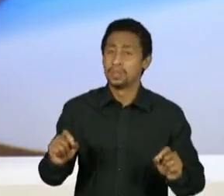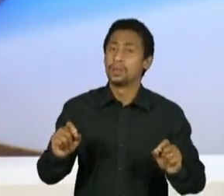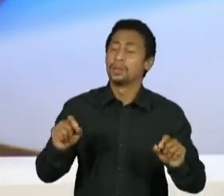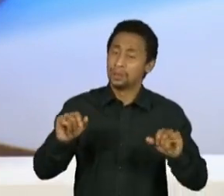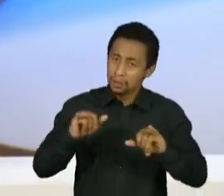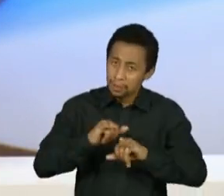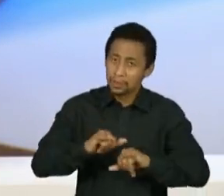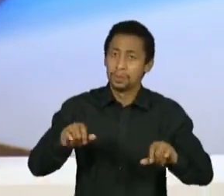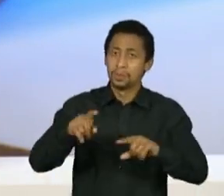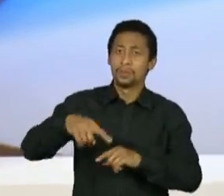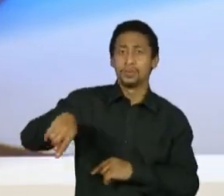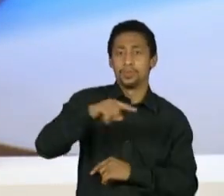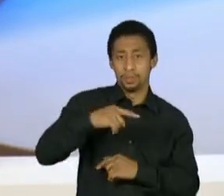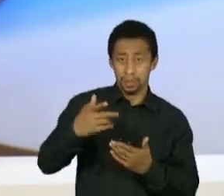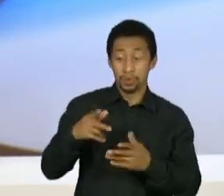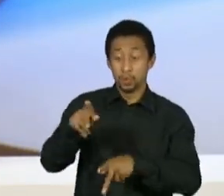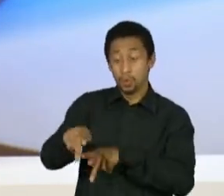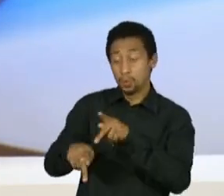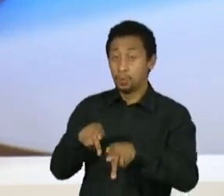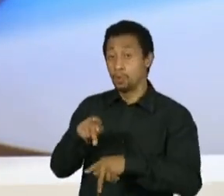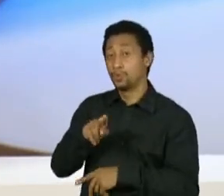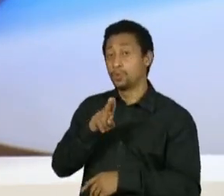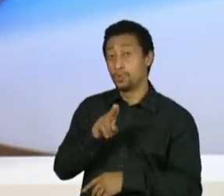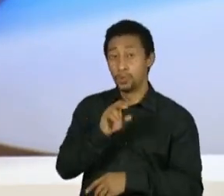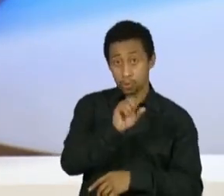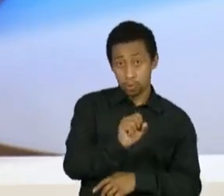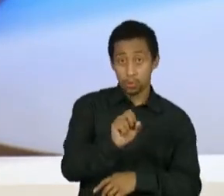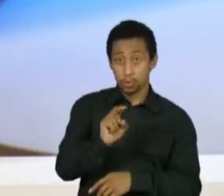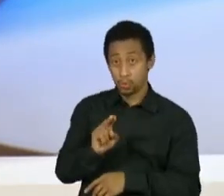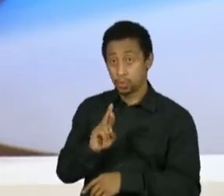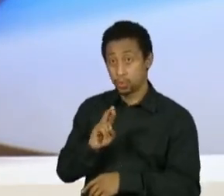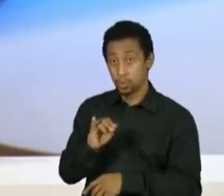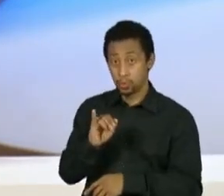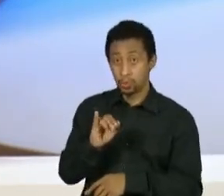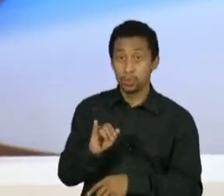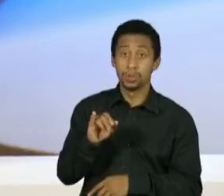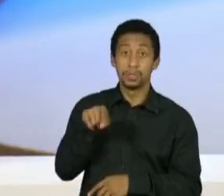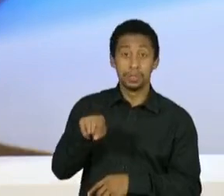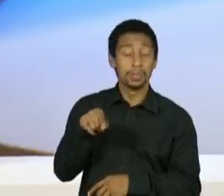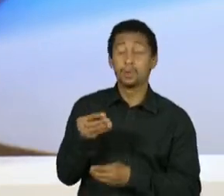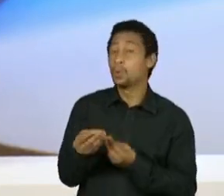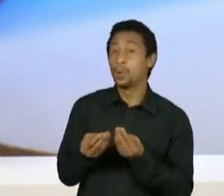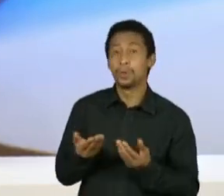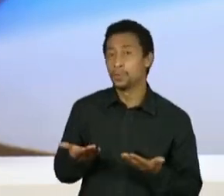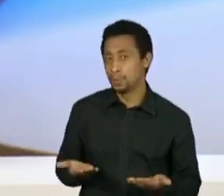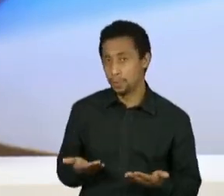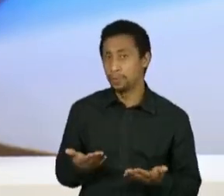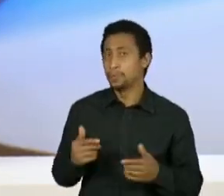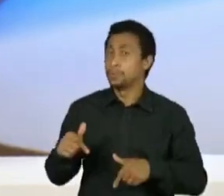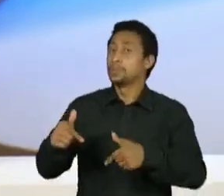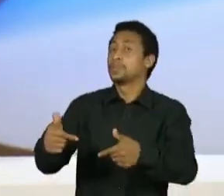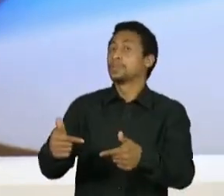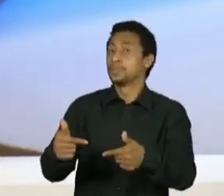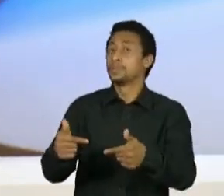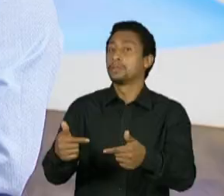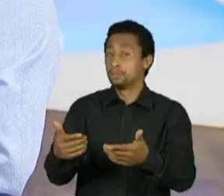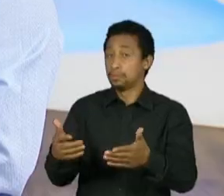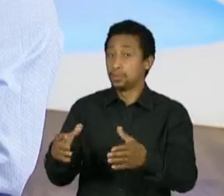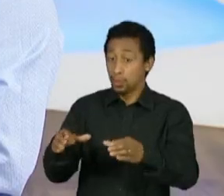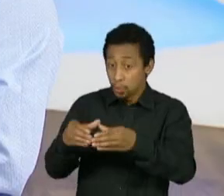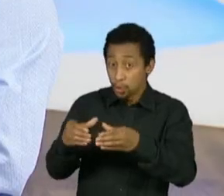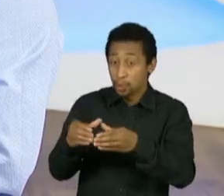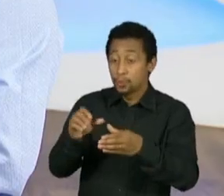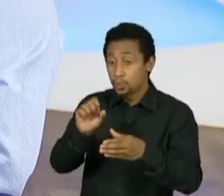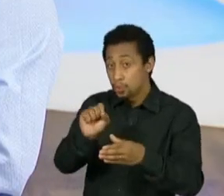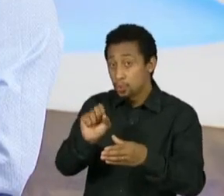ao Missuruí. Eu quero entender como é que a gente vai lidar com isso e o que a gente está fazendo e como a gente pode ajudar cada vez mais a derrubar